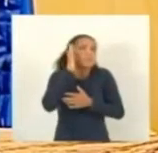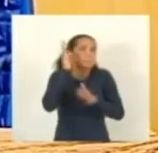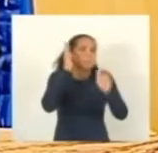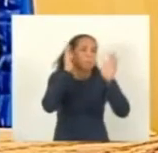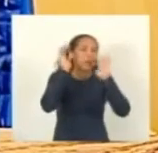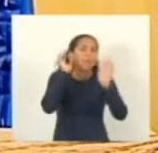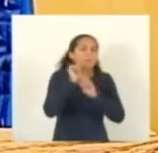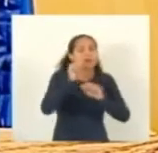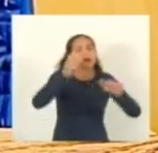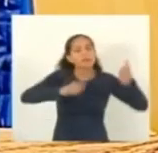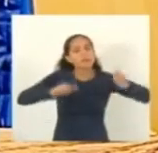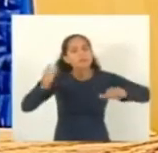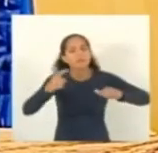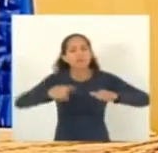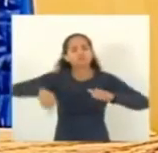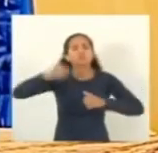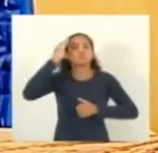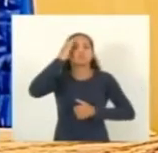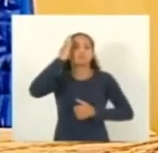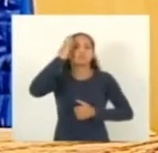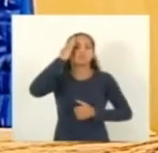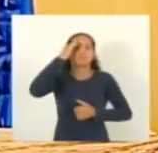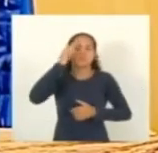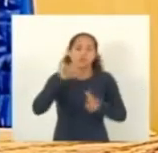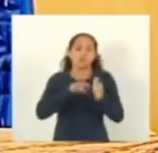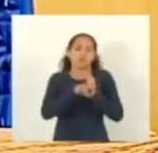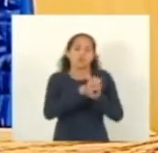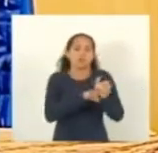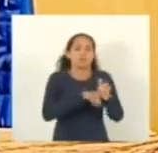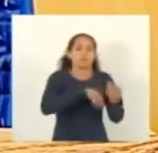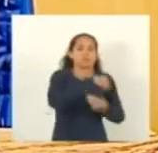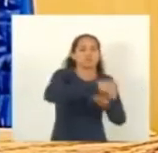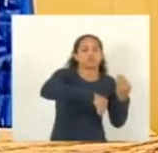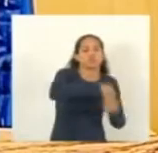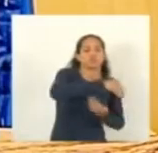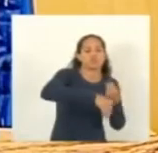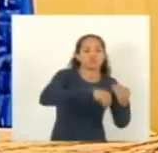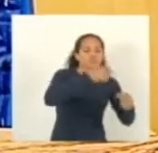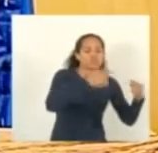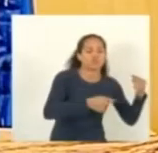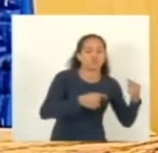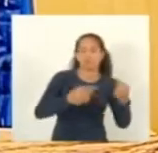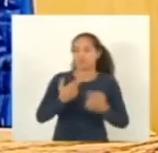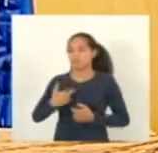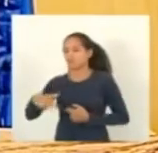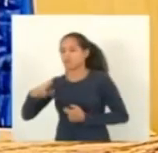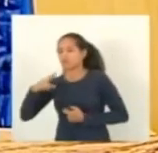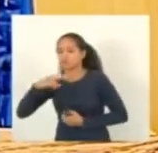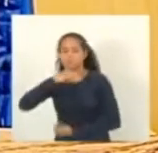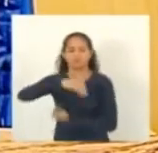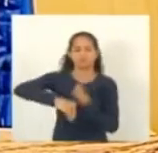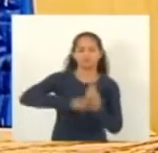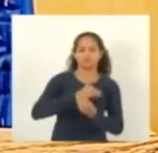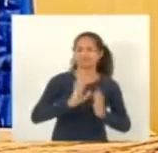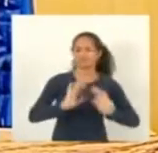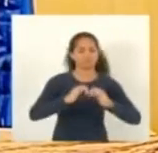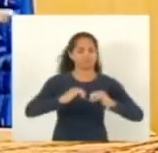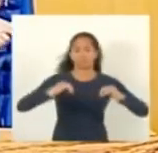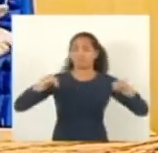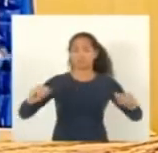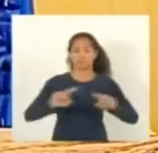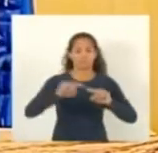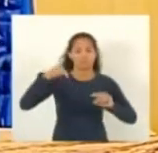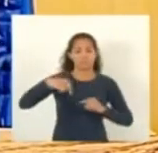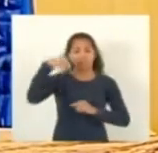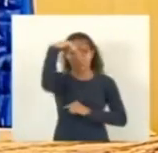isso aí independe porque todo mundo sabe que eu não misturo política com religião mas a reflexão que faço tanto porque o Brasil é um país